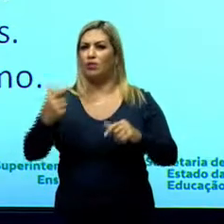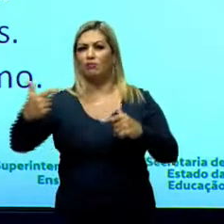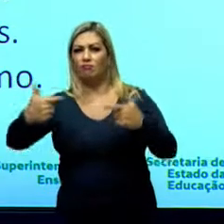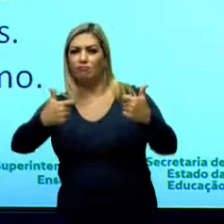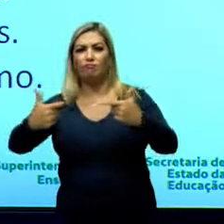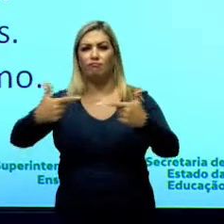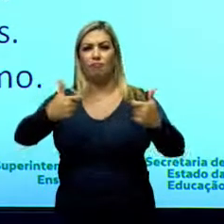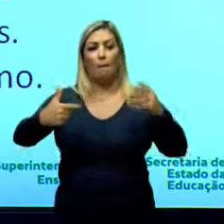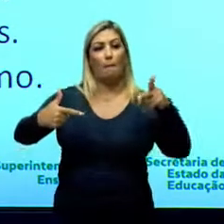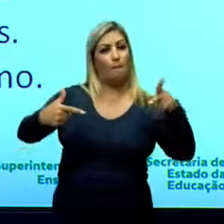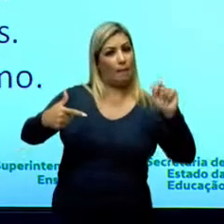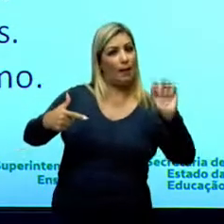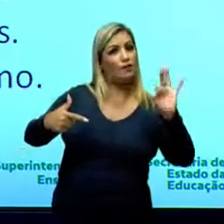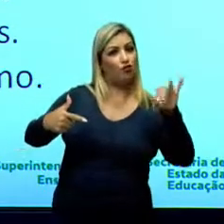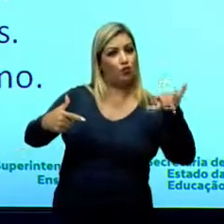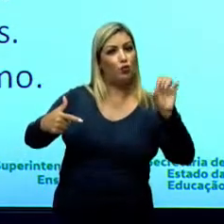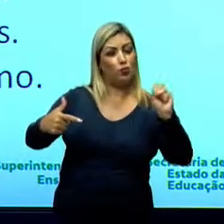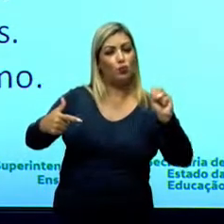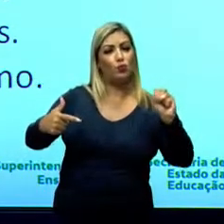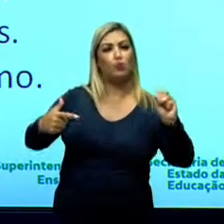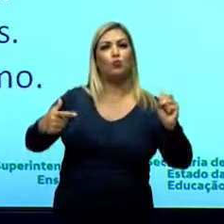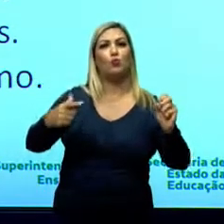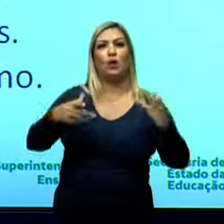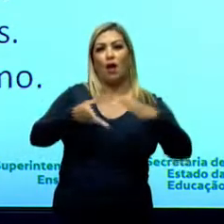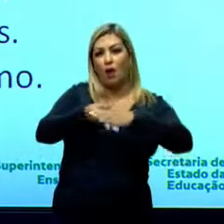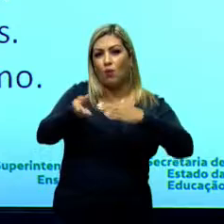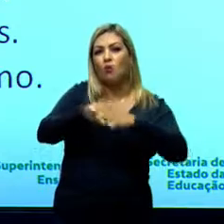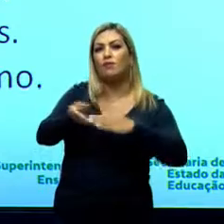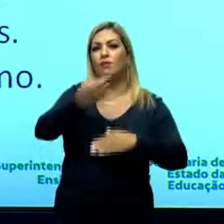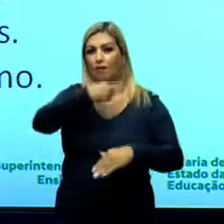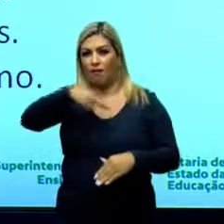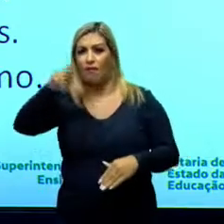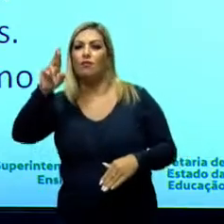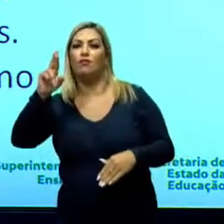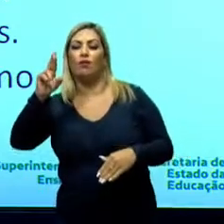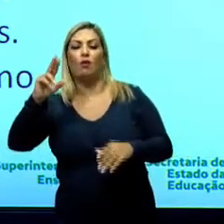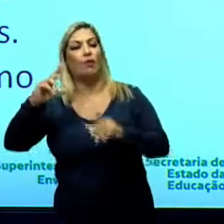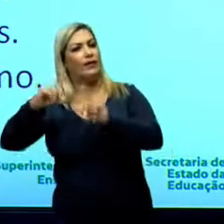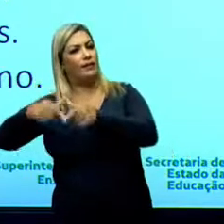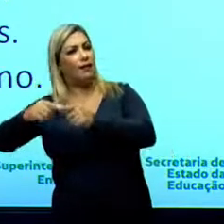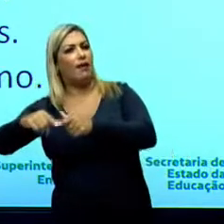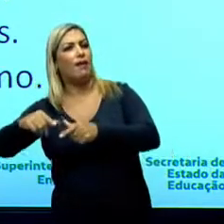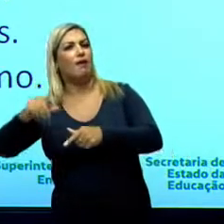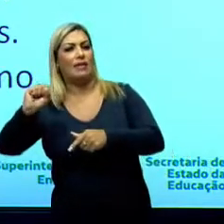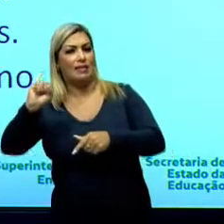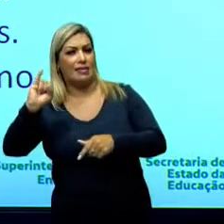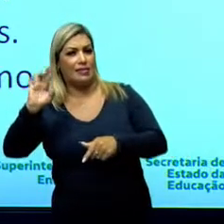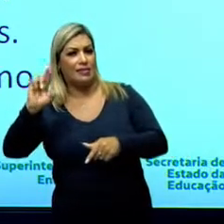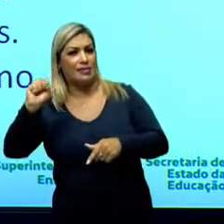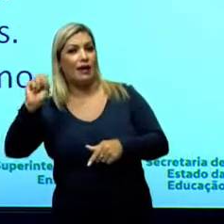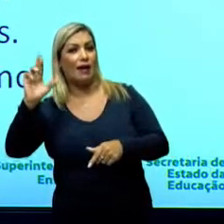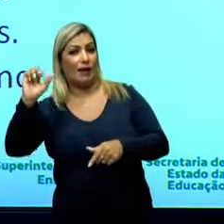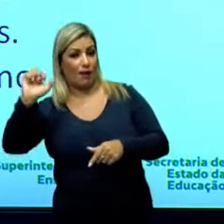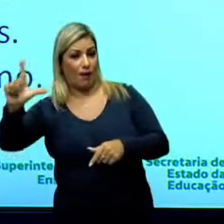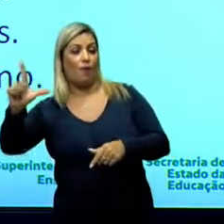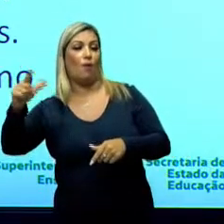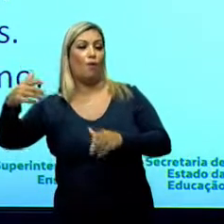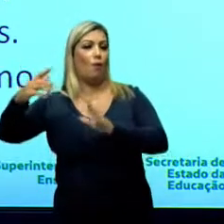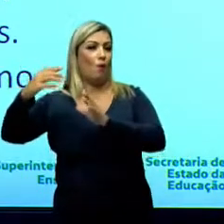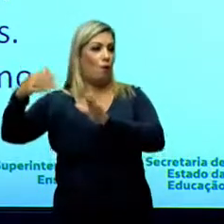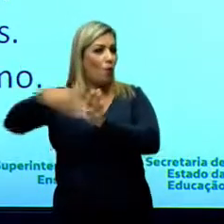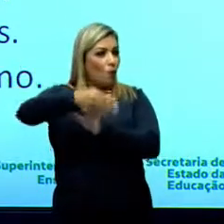palestinos converter os israelenses e os israelenses tentando converter os palestinos.